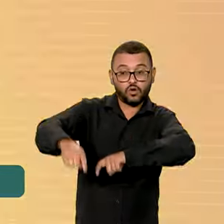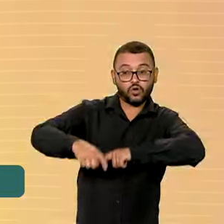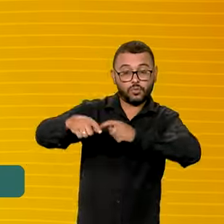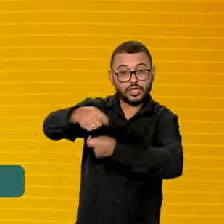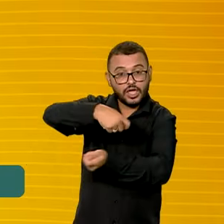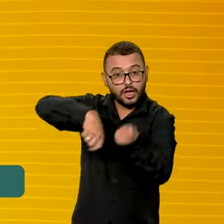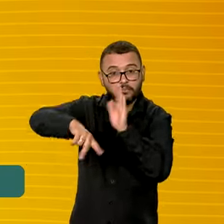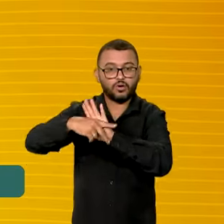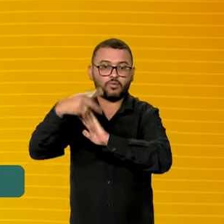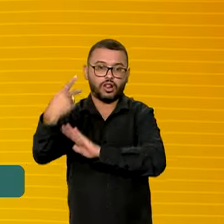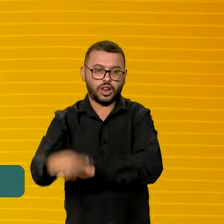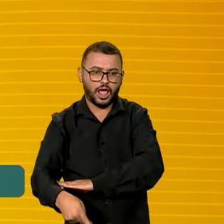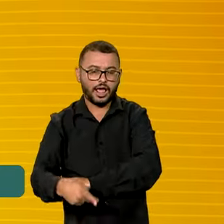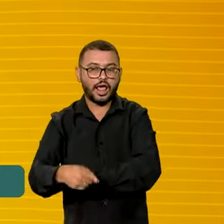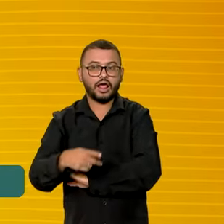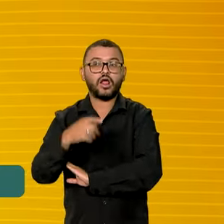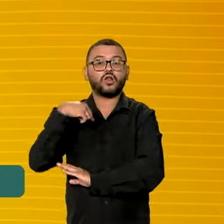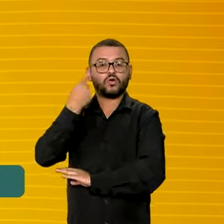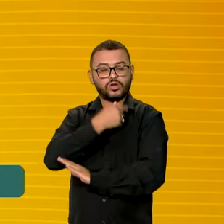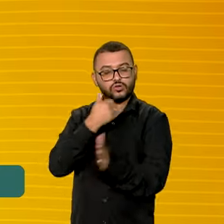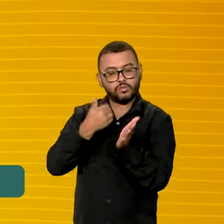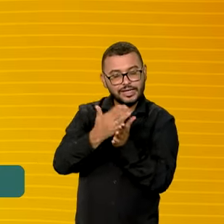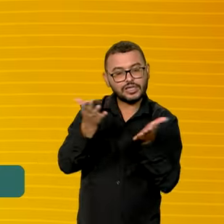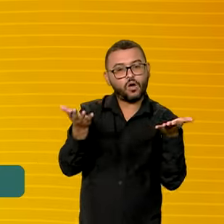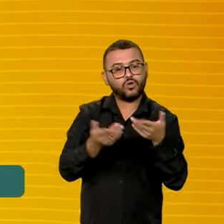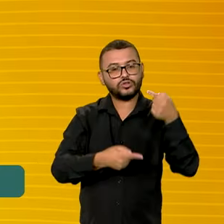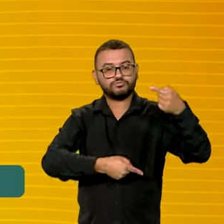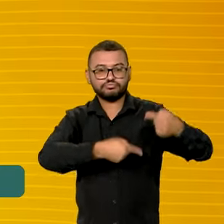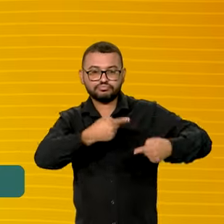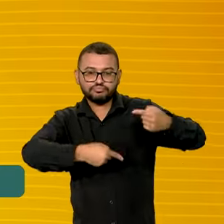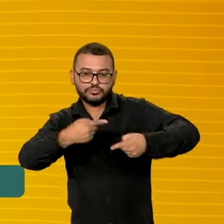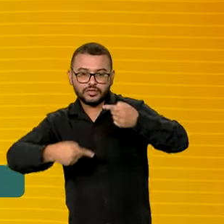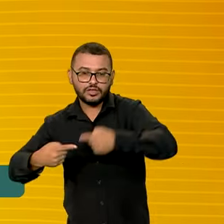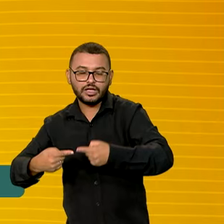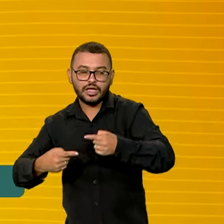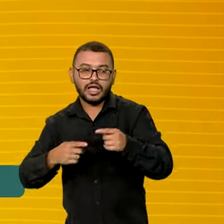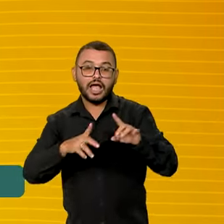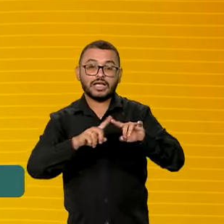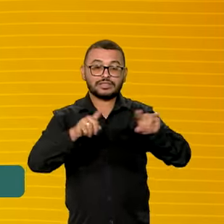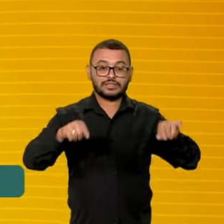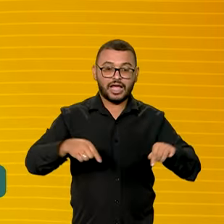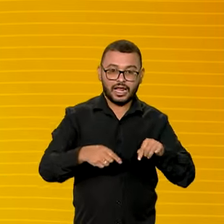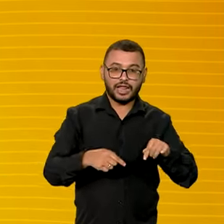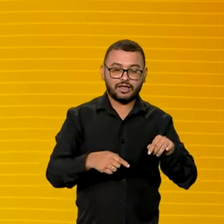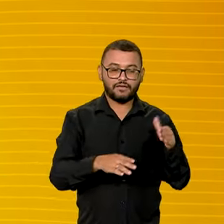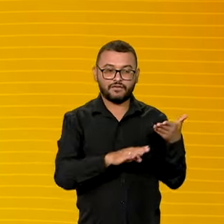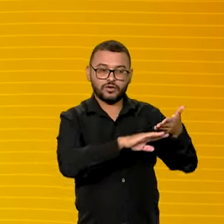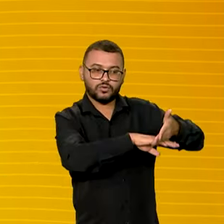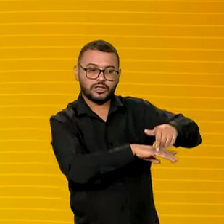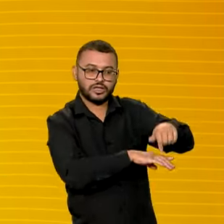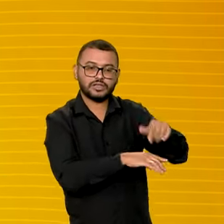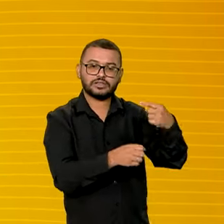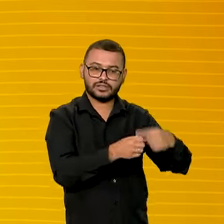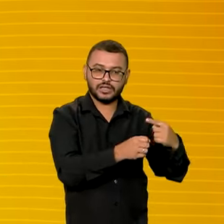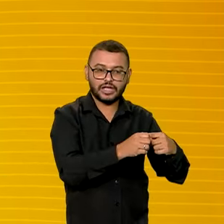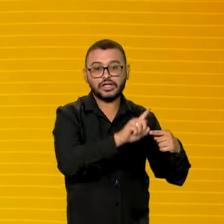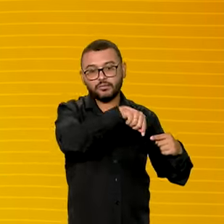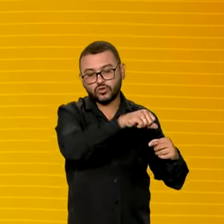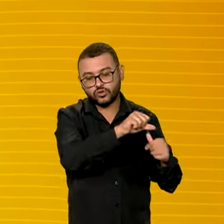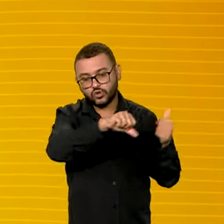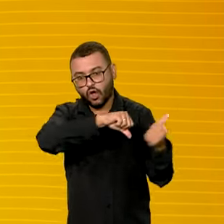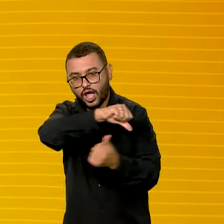agropecuária. Tudo isso será discutido a partir de hoje com a transferência do gabinete do Ministério da Agricultura aqui para Santa Cruz e depois para outros